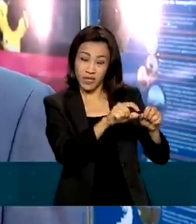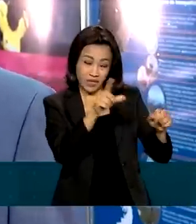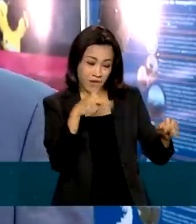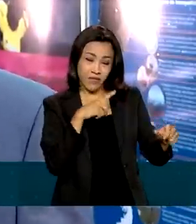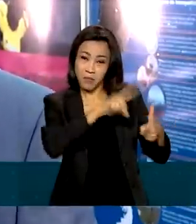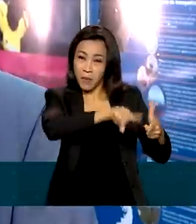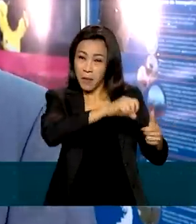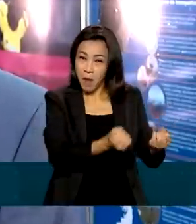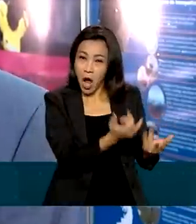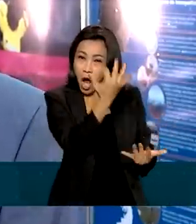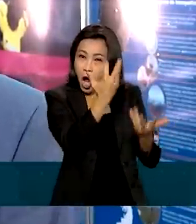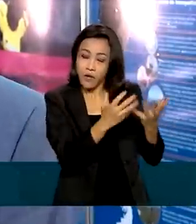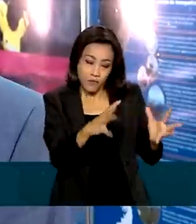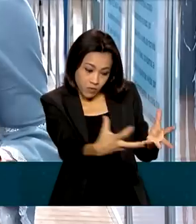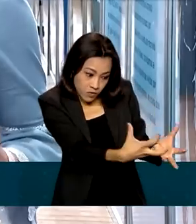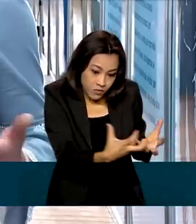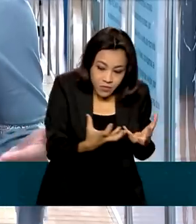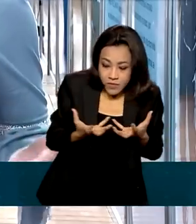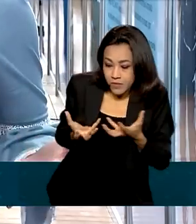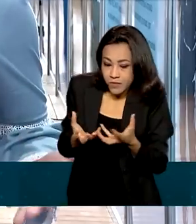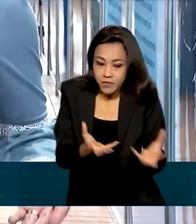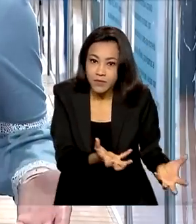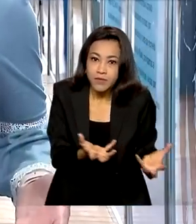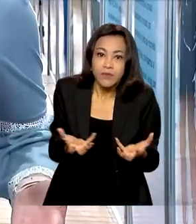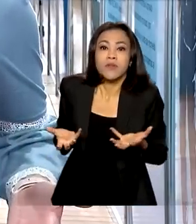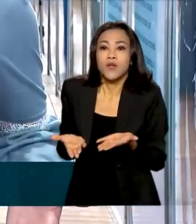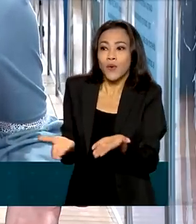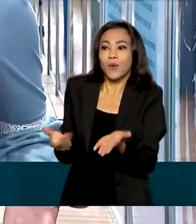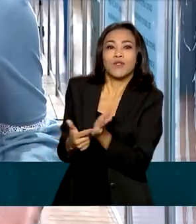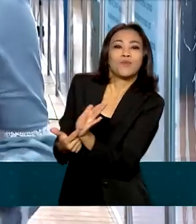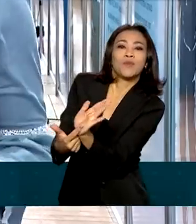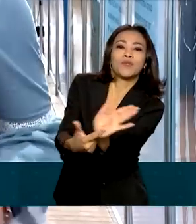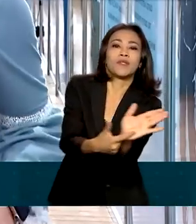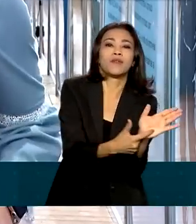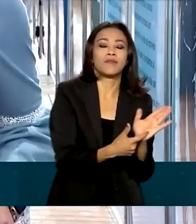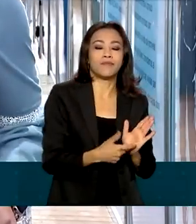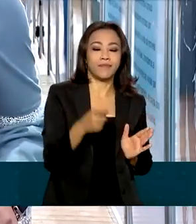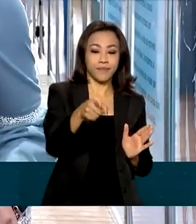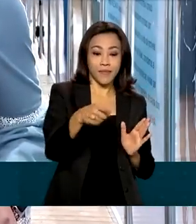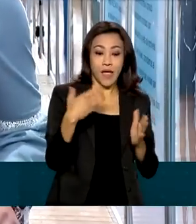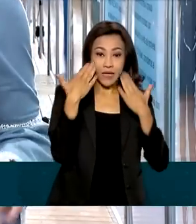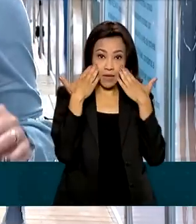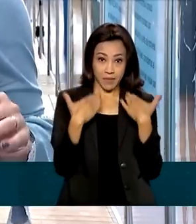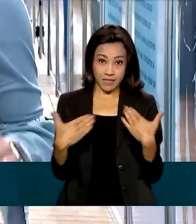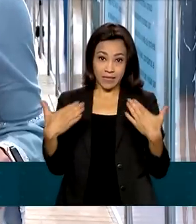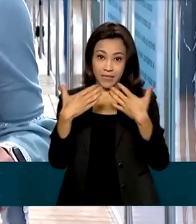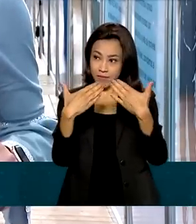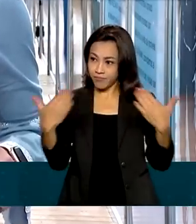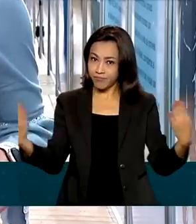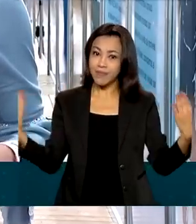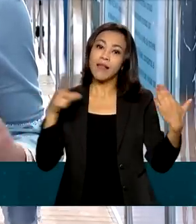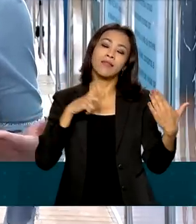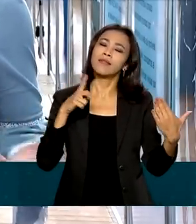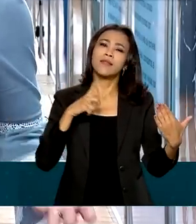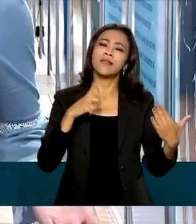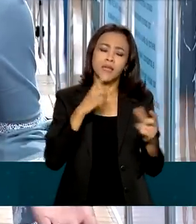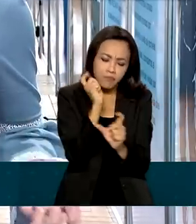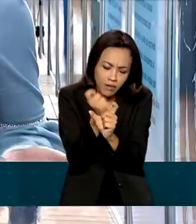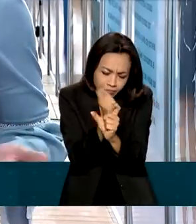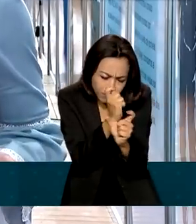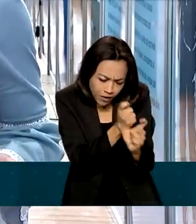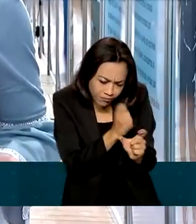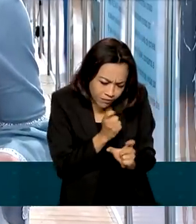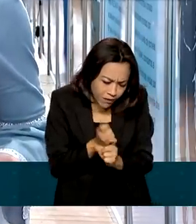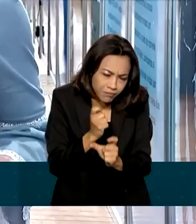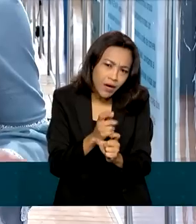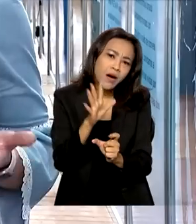e estão aqui expostas para o visitante. Após passar por uma reformulação, a exposição exibe exemplares de fósseis descobertos